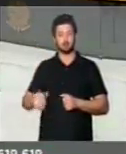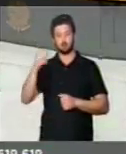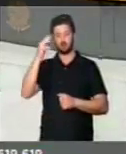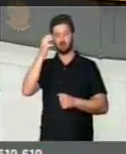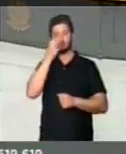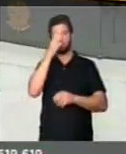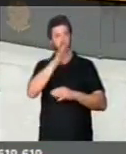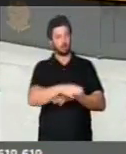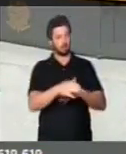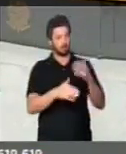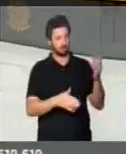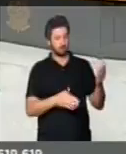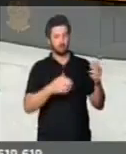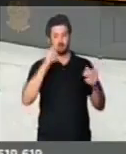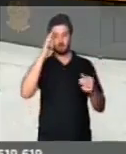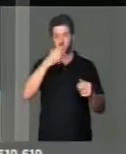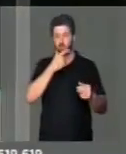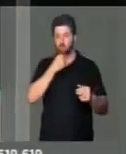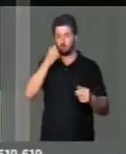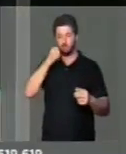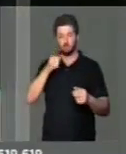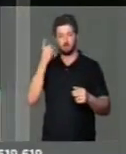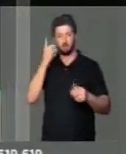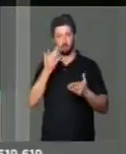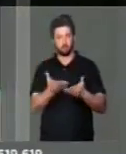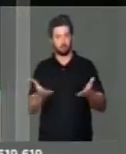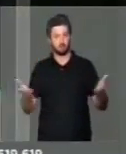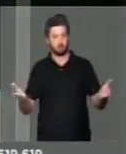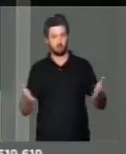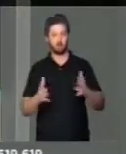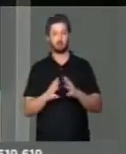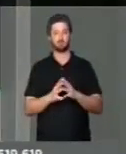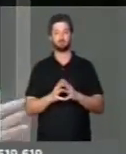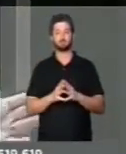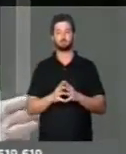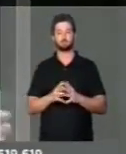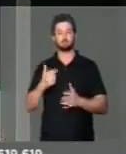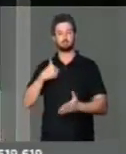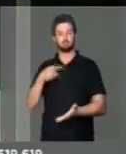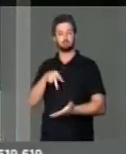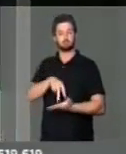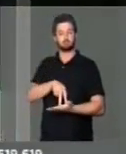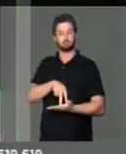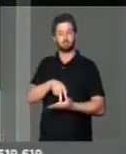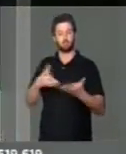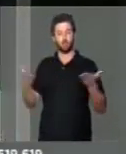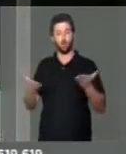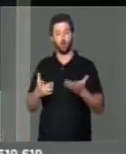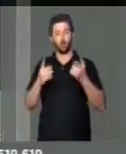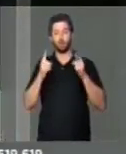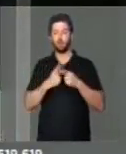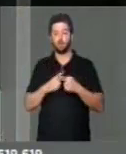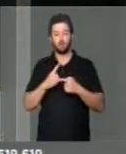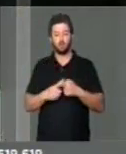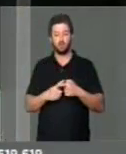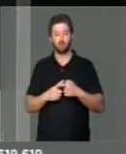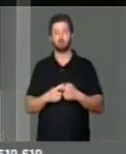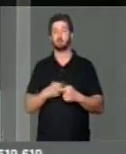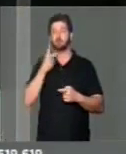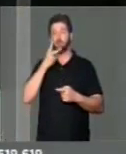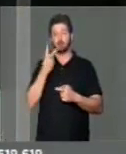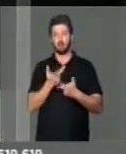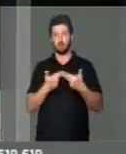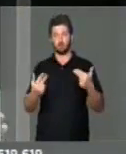deputado de Alci, boa tarde senhoras e senhores deputados aqui presentes. Ocupo a tribuna de hoje para fazer dois